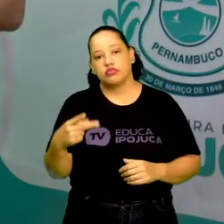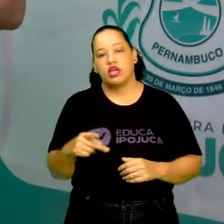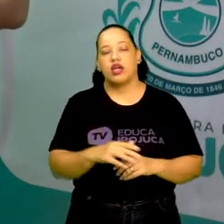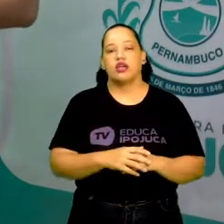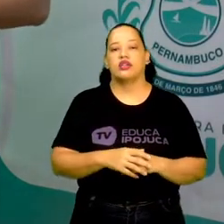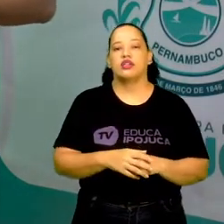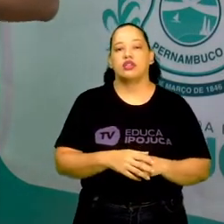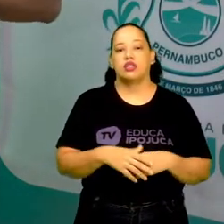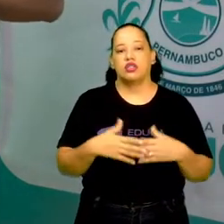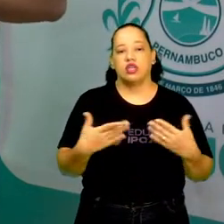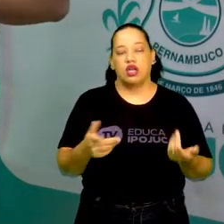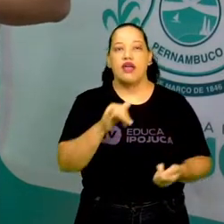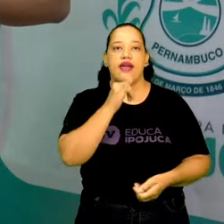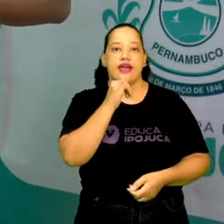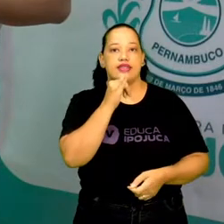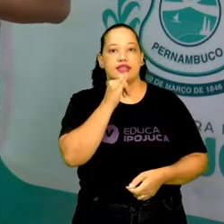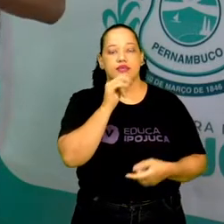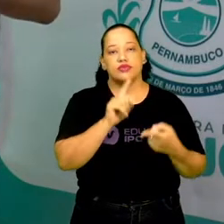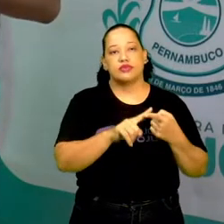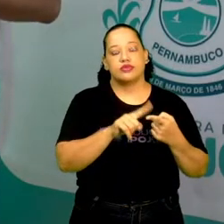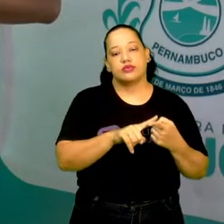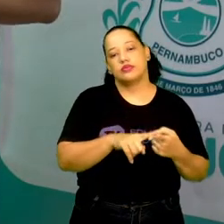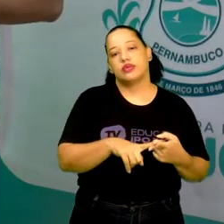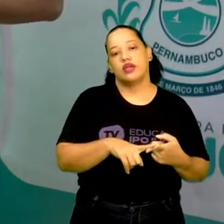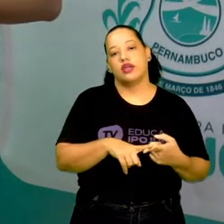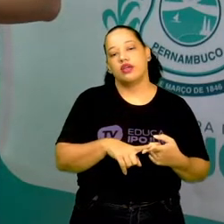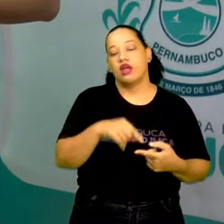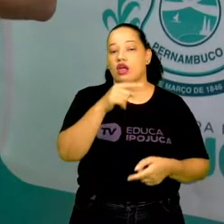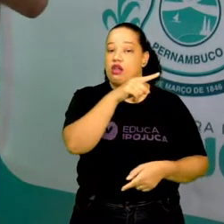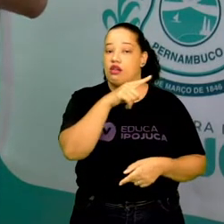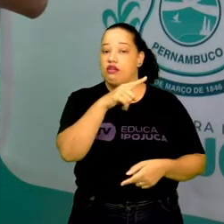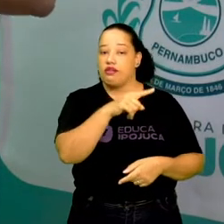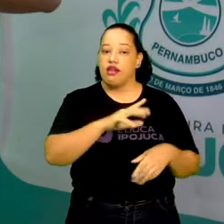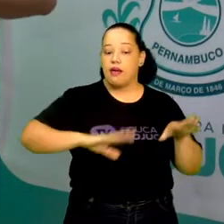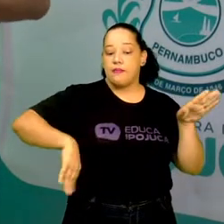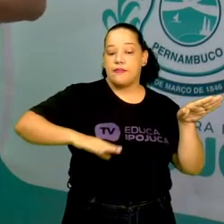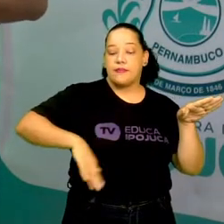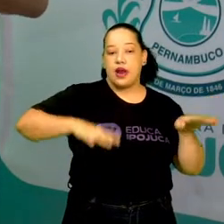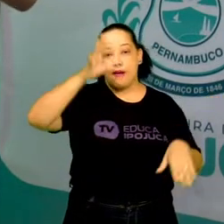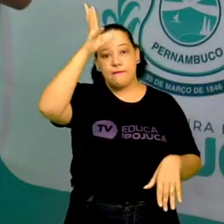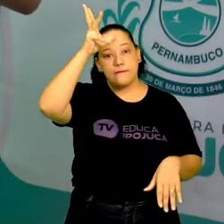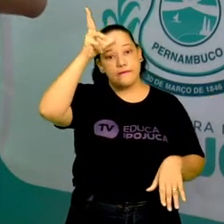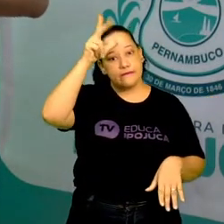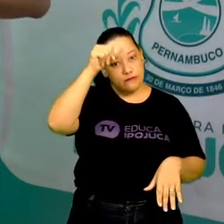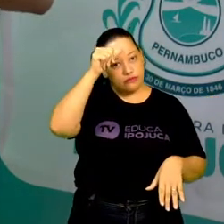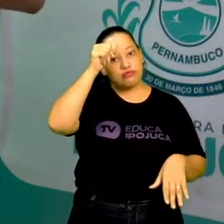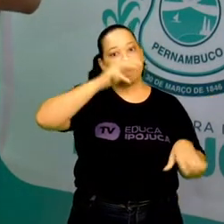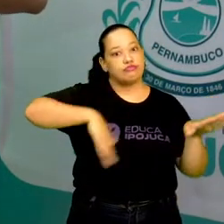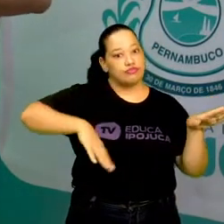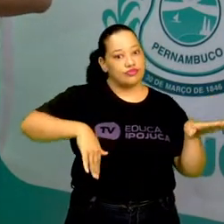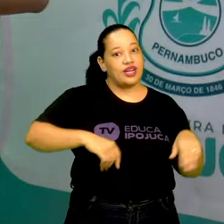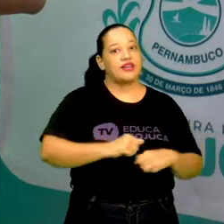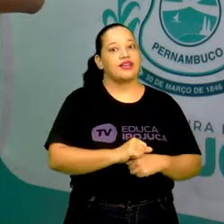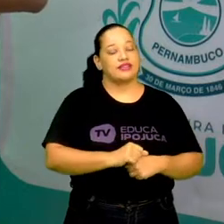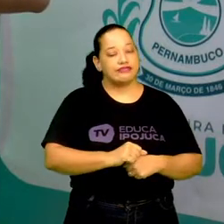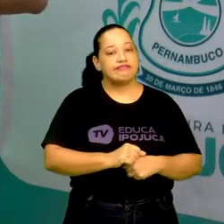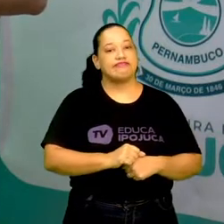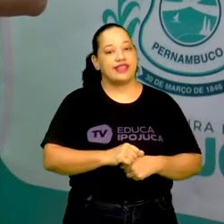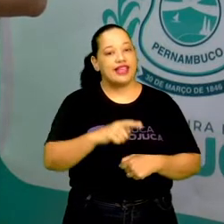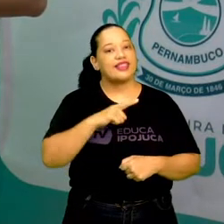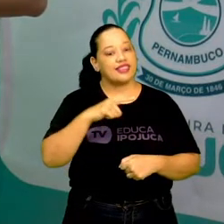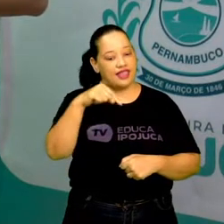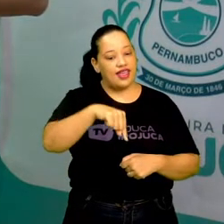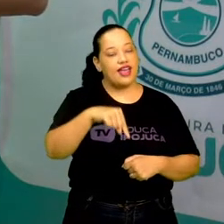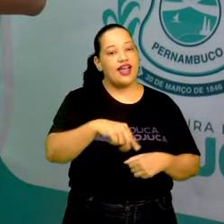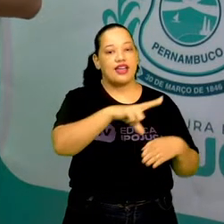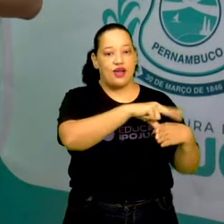exemplo, Porto de Galinhas. Vocês sabiam disso? Temos um Cordel aqui da nossa